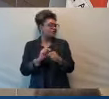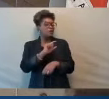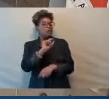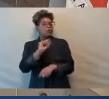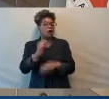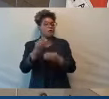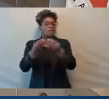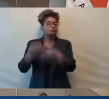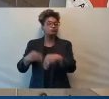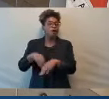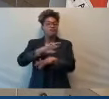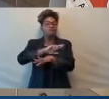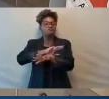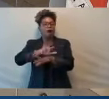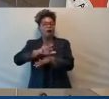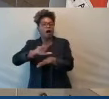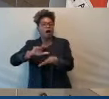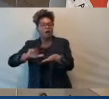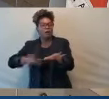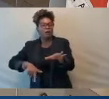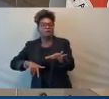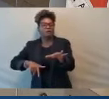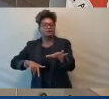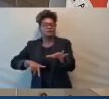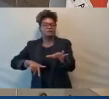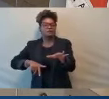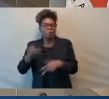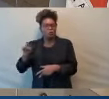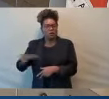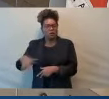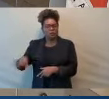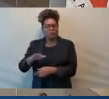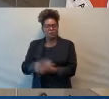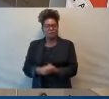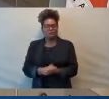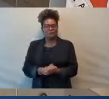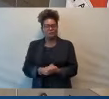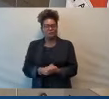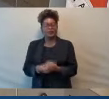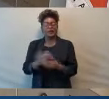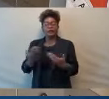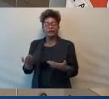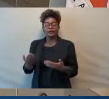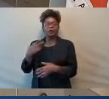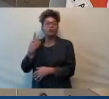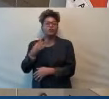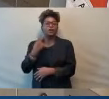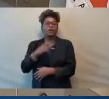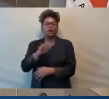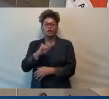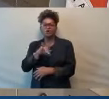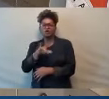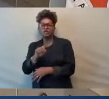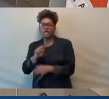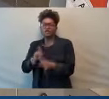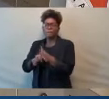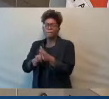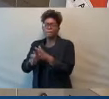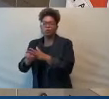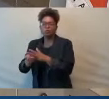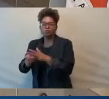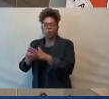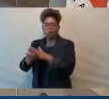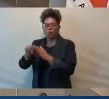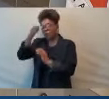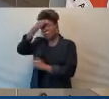população tem que se revoltar, sim, porque, inclusive, o vereador fez uma pergunta direta aqui ao prefeito Fuad Nomã. O ele respondeu?